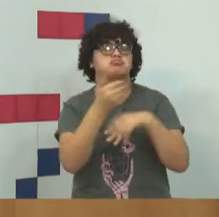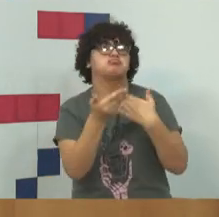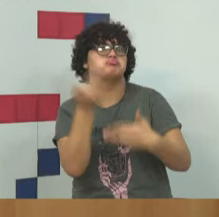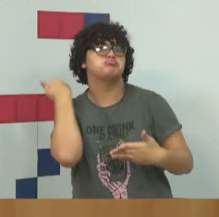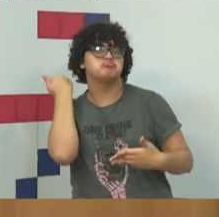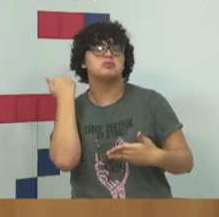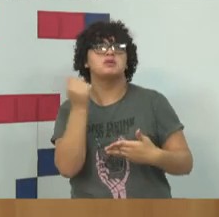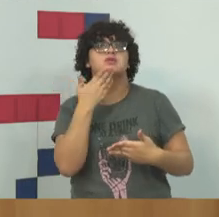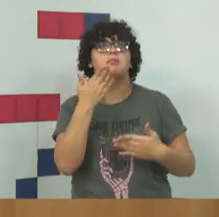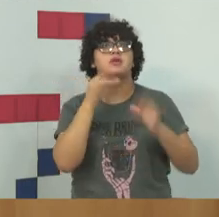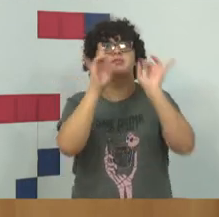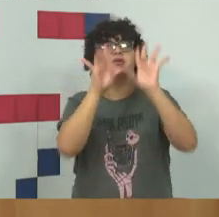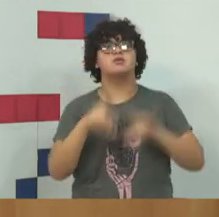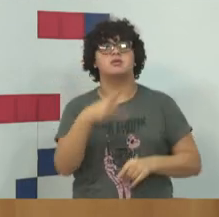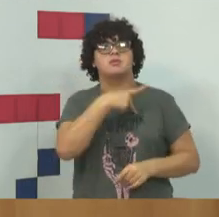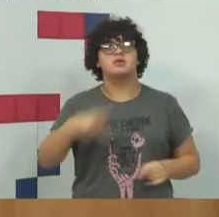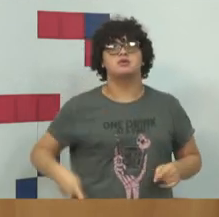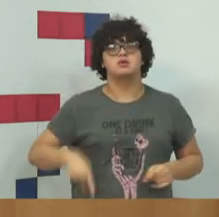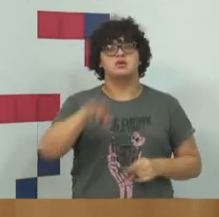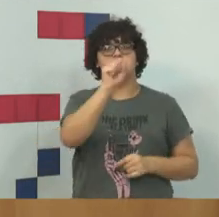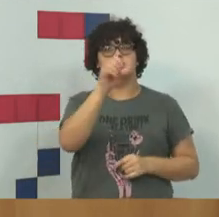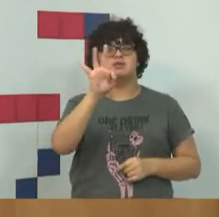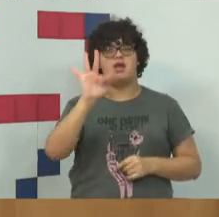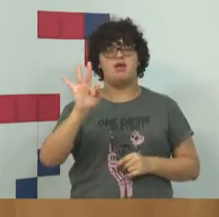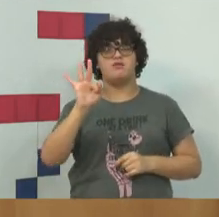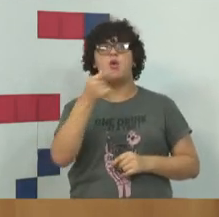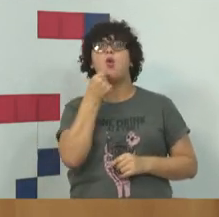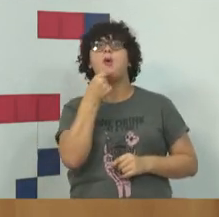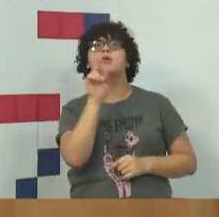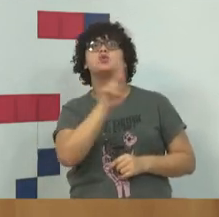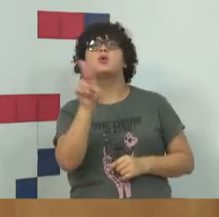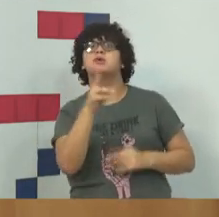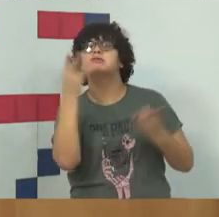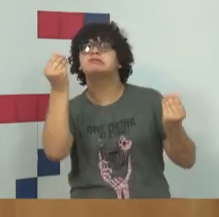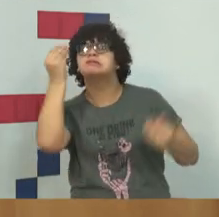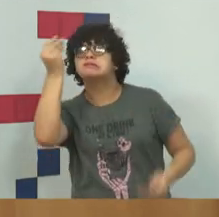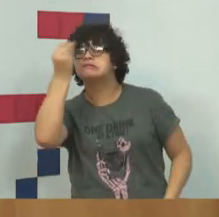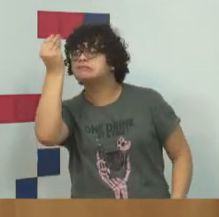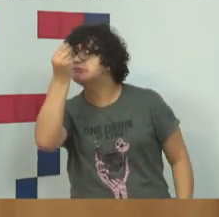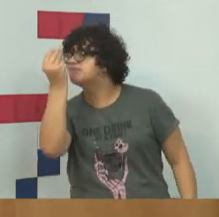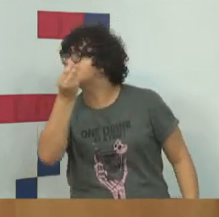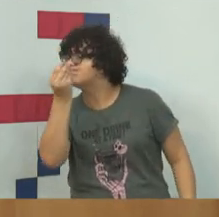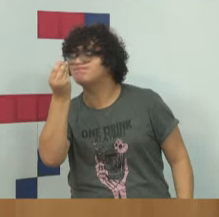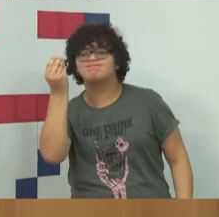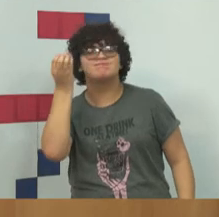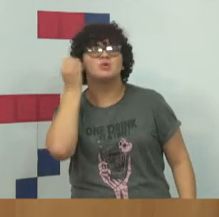especialmente quando o presidente do Supremo Tribunal Federal era o... Carioca.